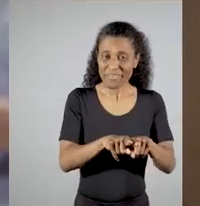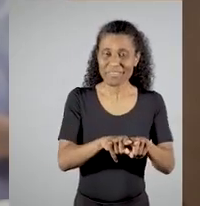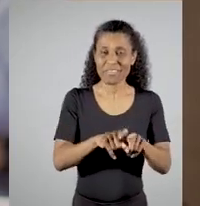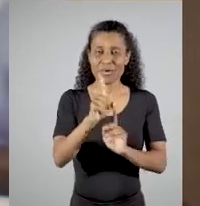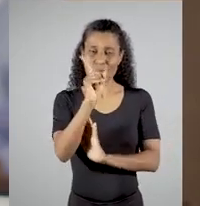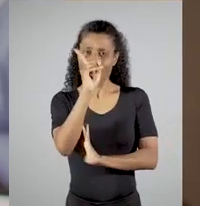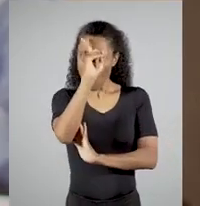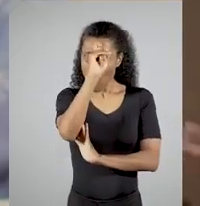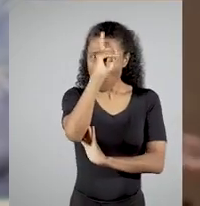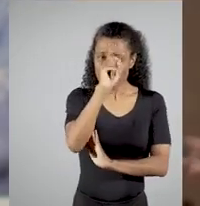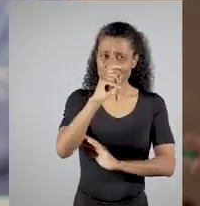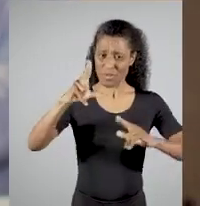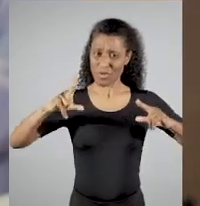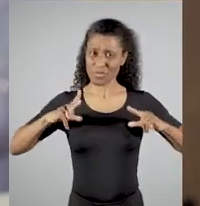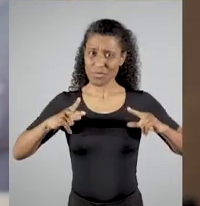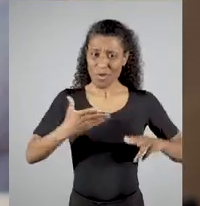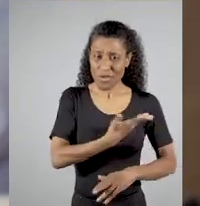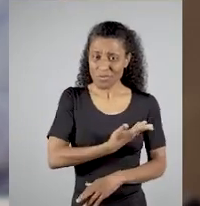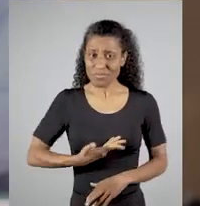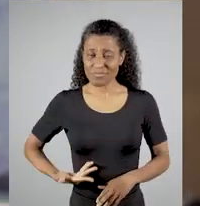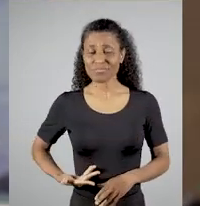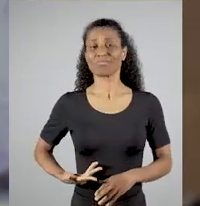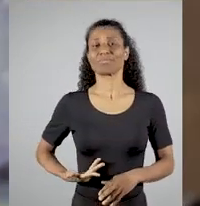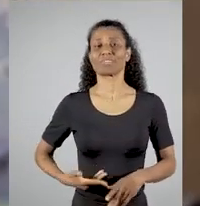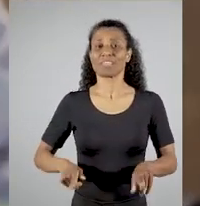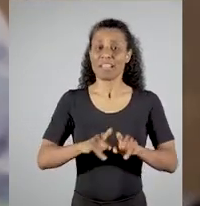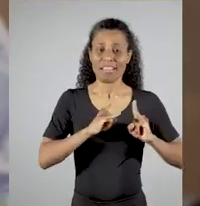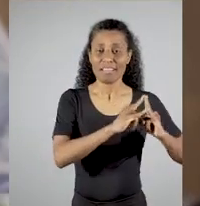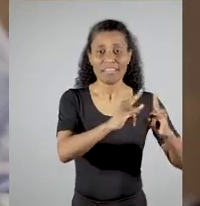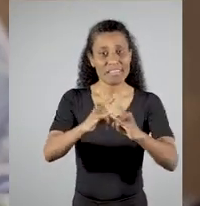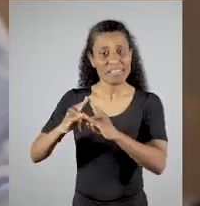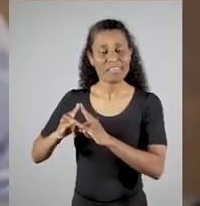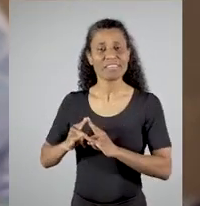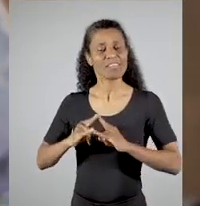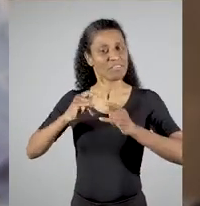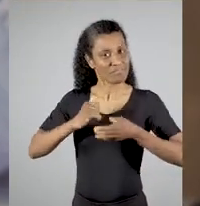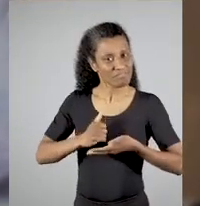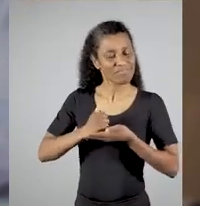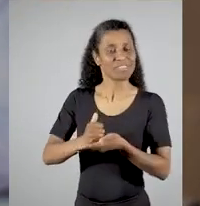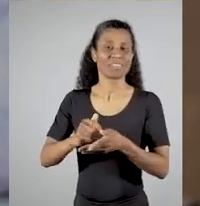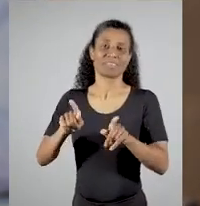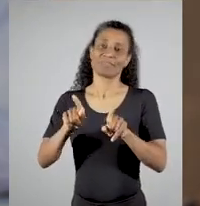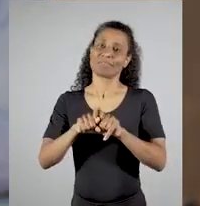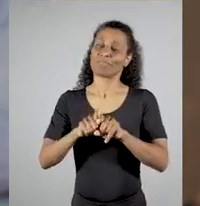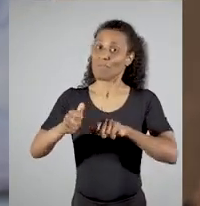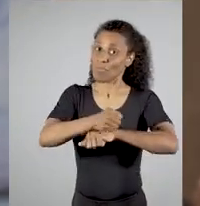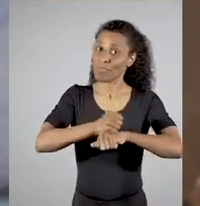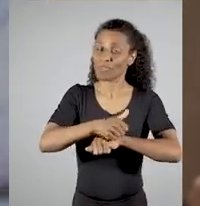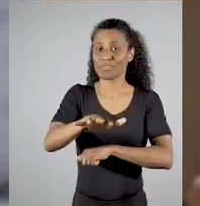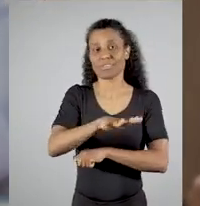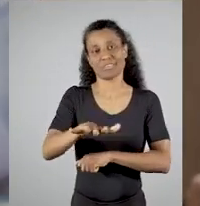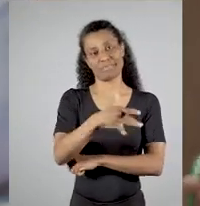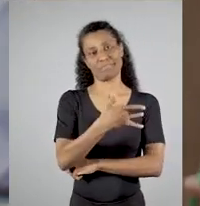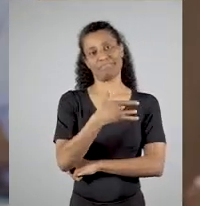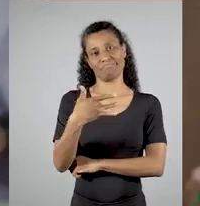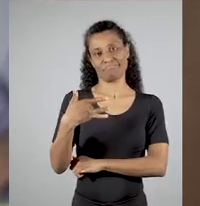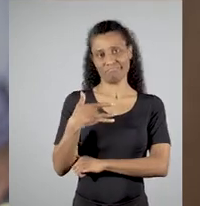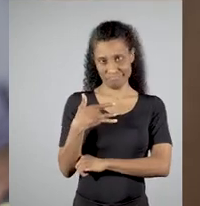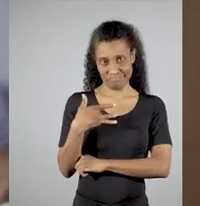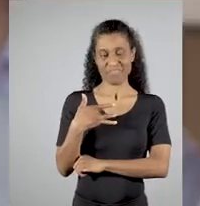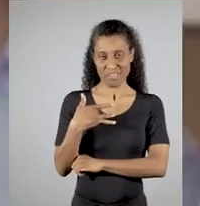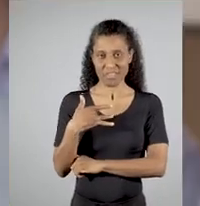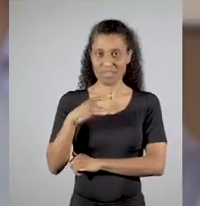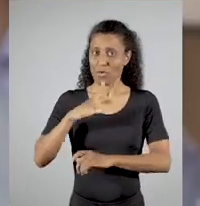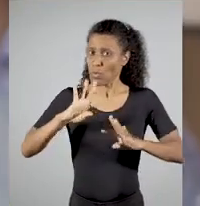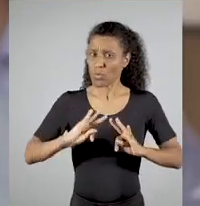parcerias com hospitais filantrópicos, privados, públicos, entidades assistenciais e profissionais da área